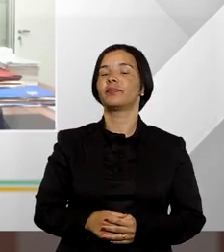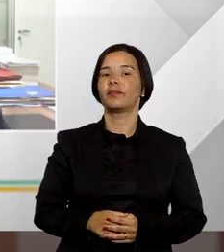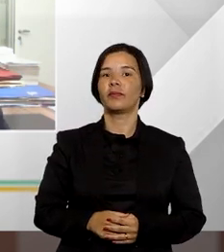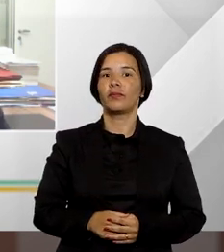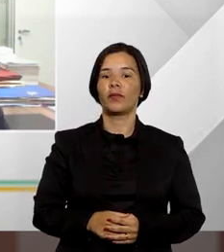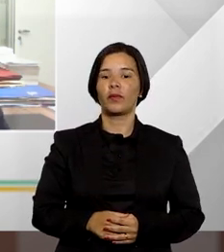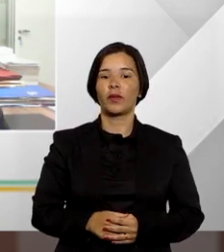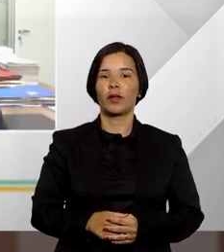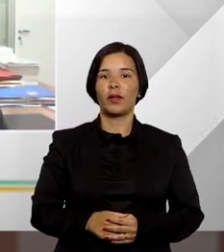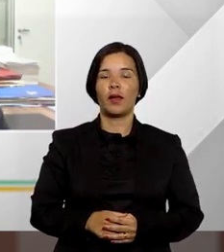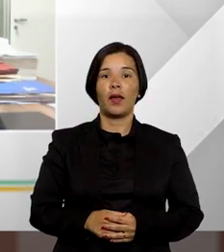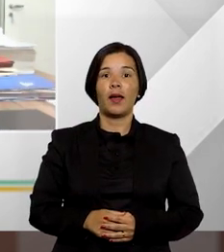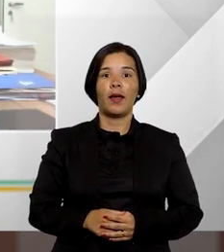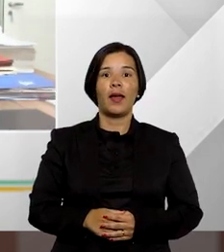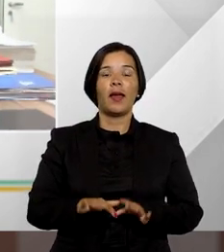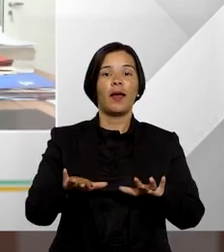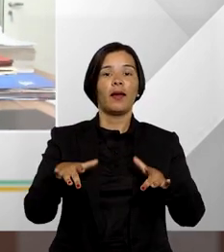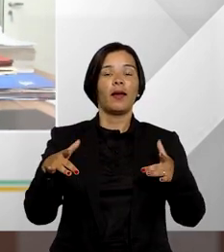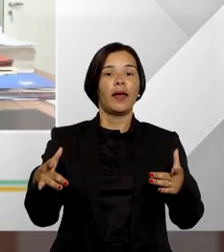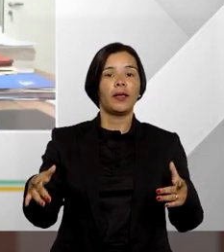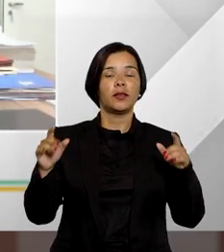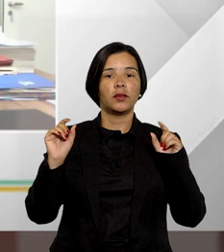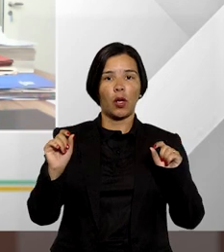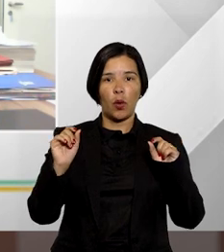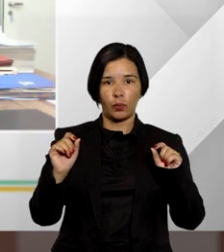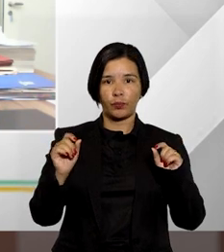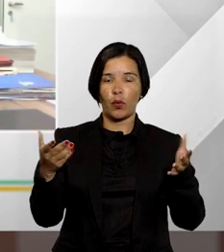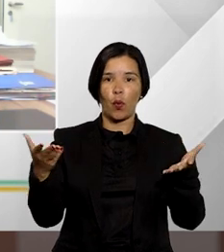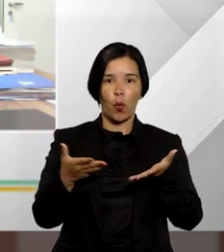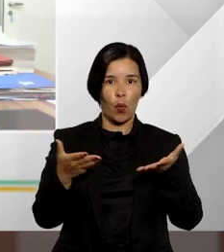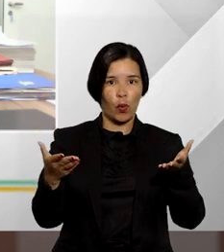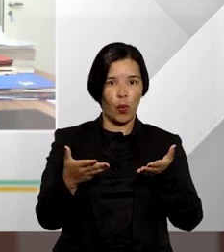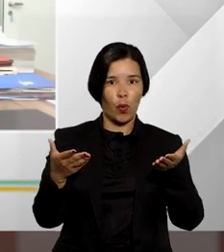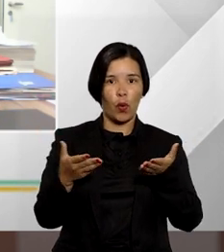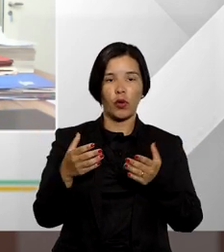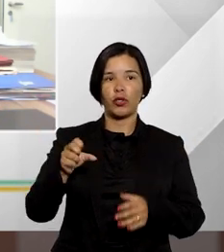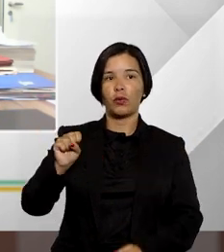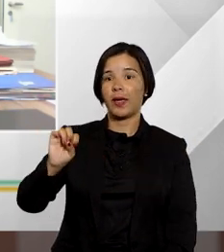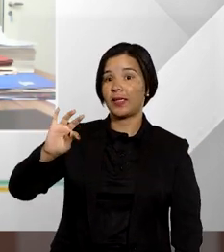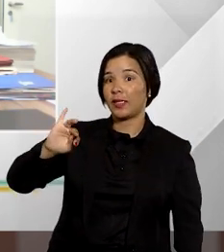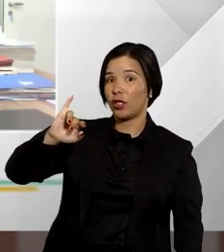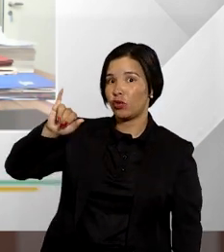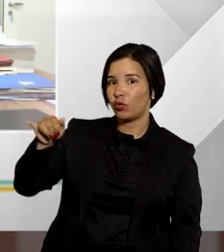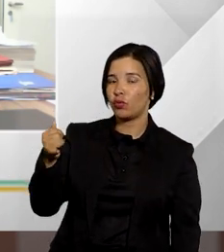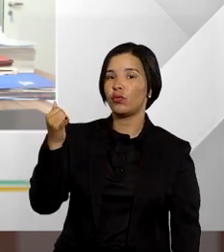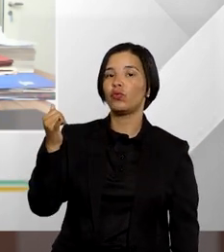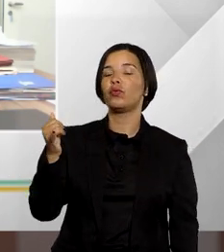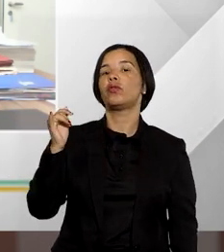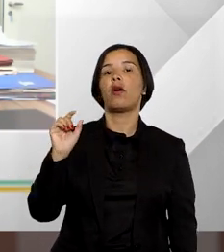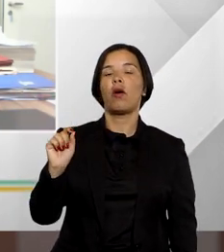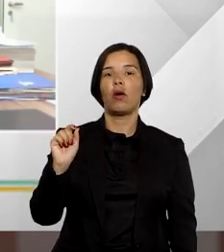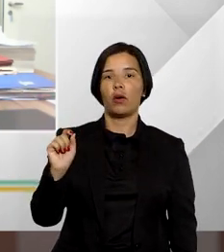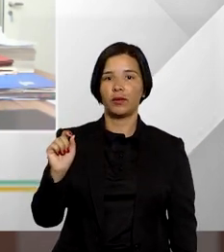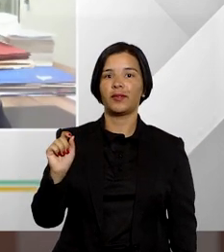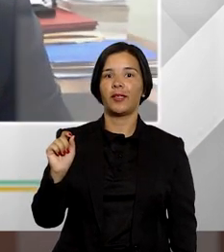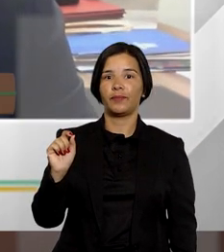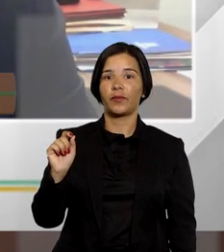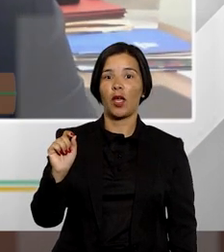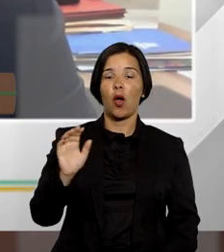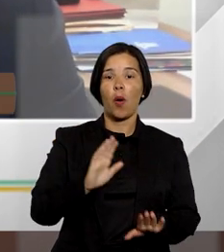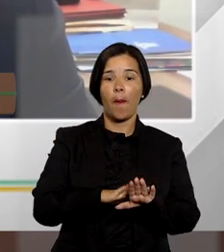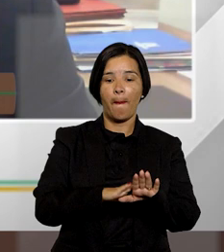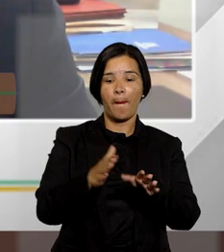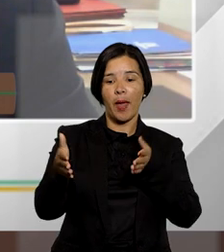claro o entendimento sedimentado hoje no STJ é de que o